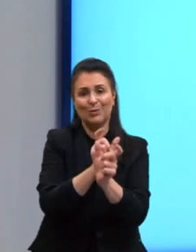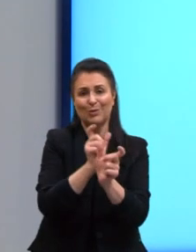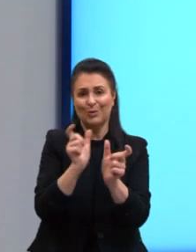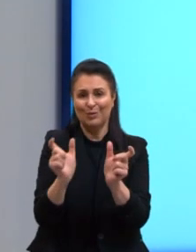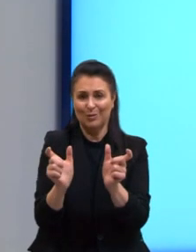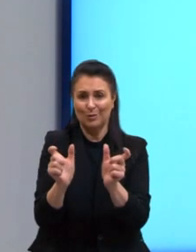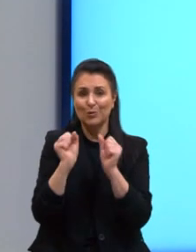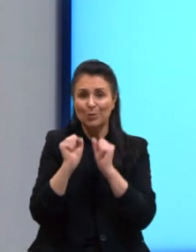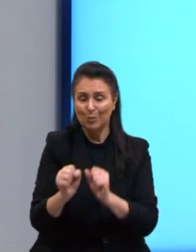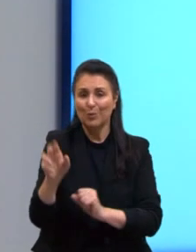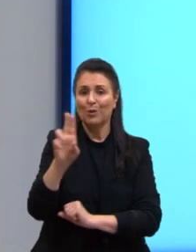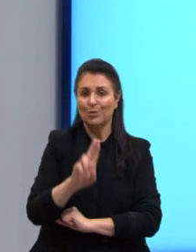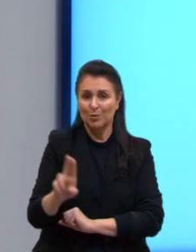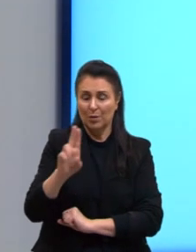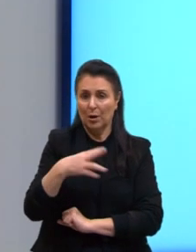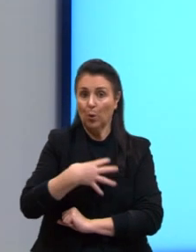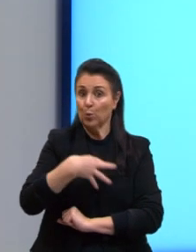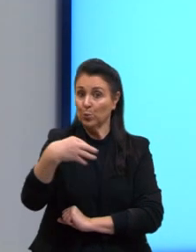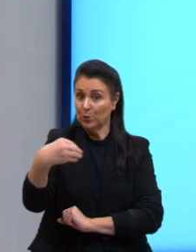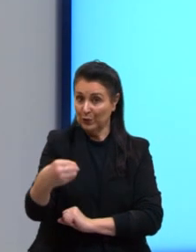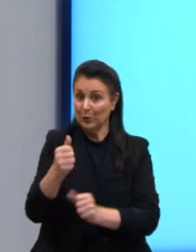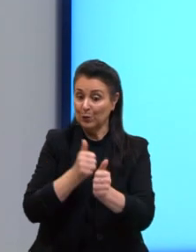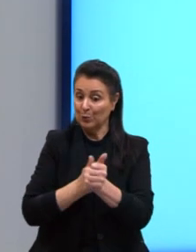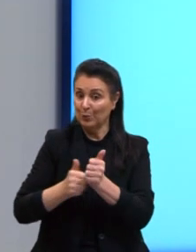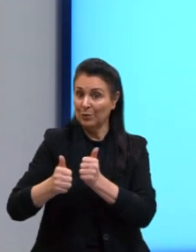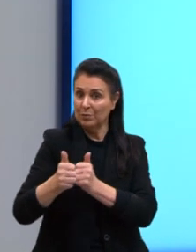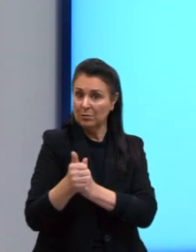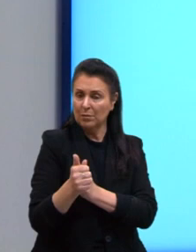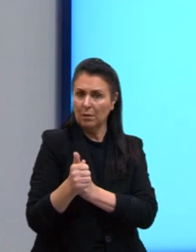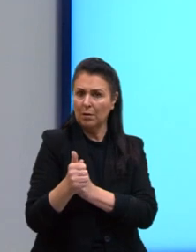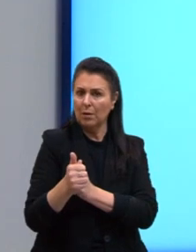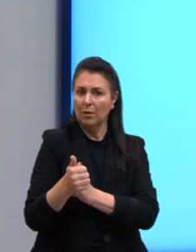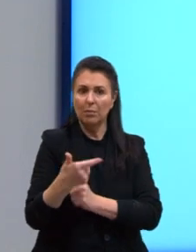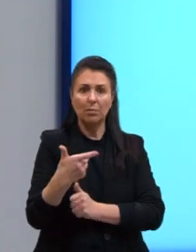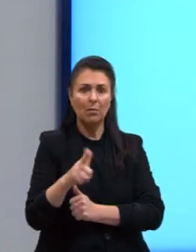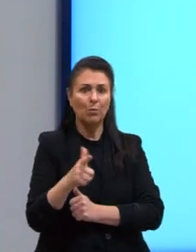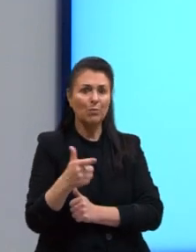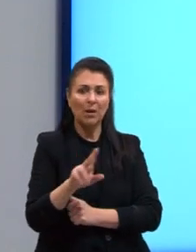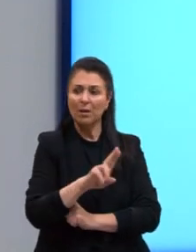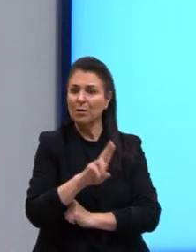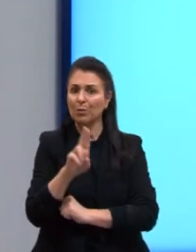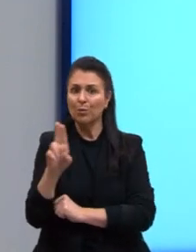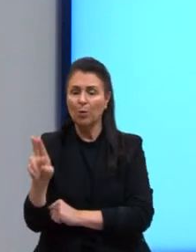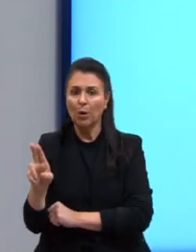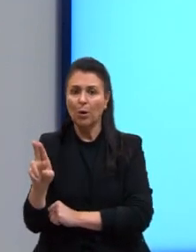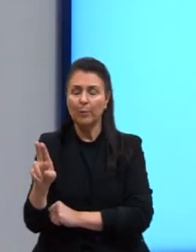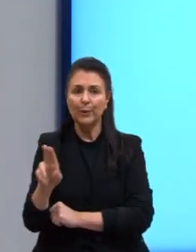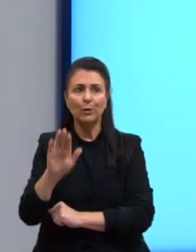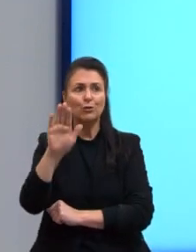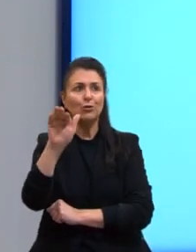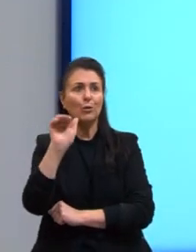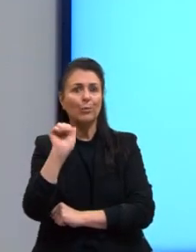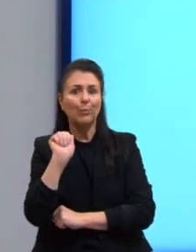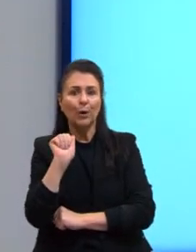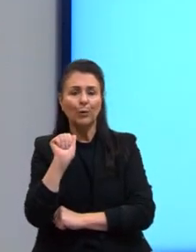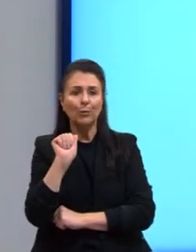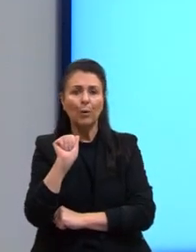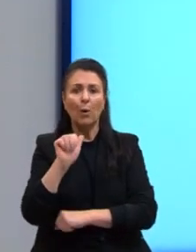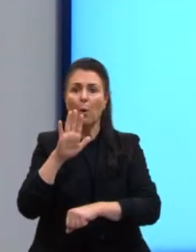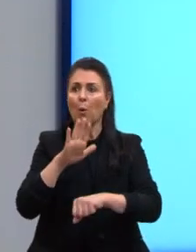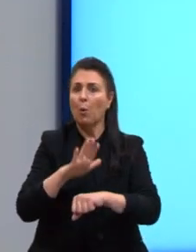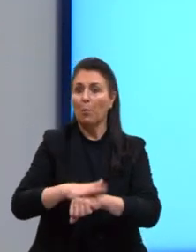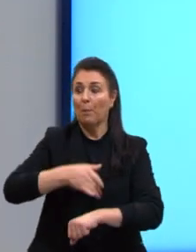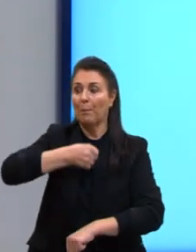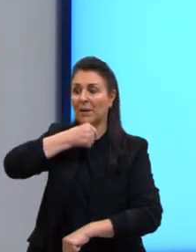Os filhos do protagonista não recebem nomes, sendo chamados apenas como o mais